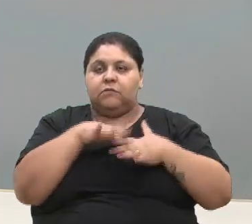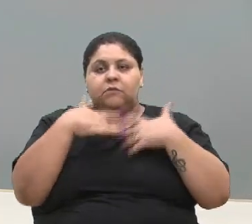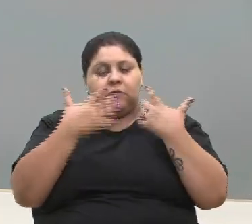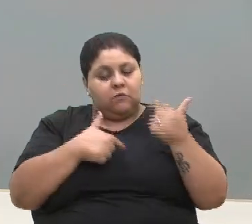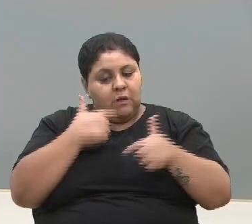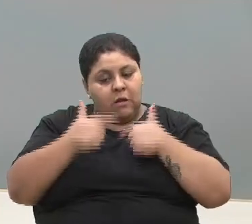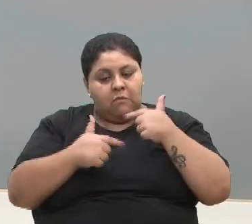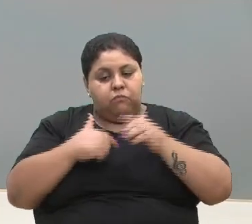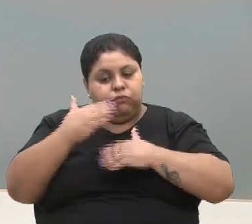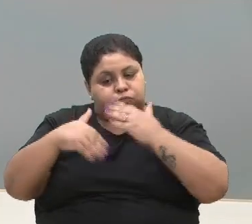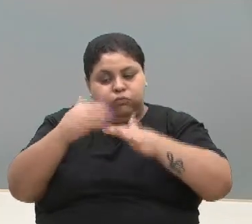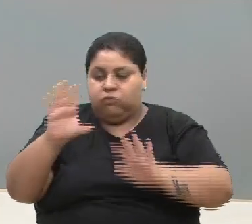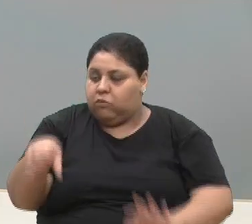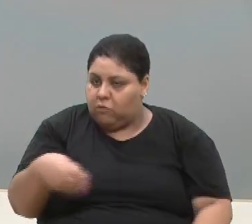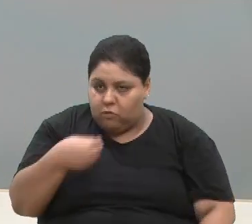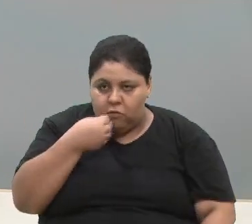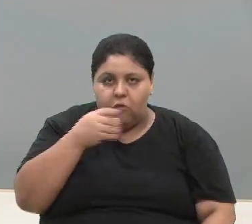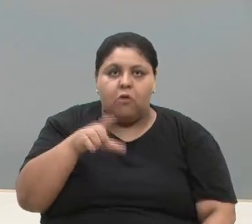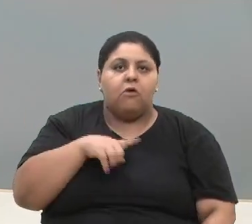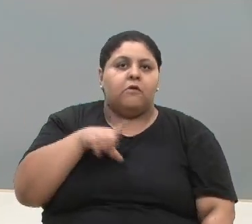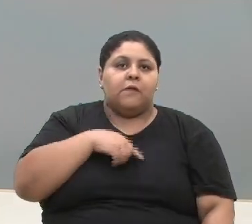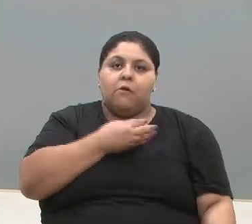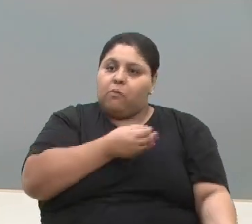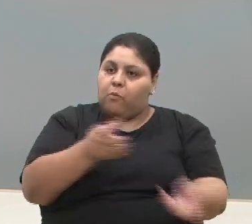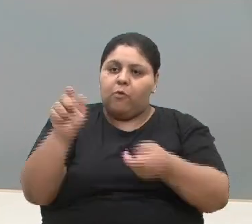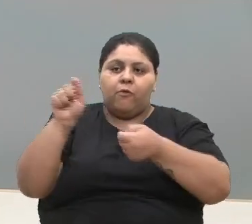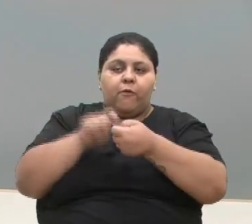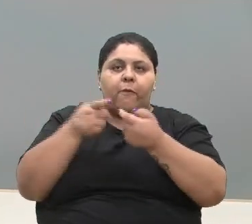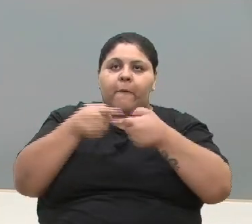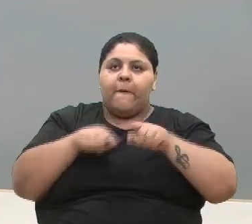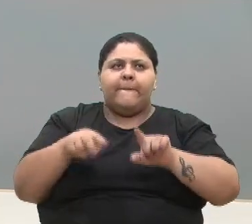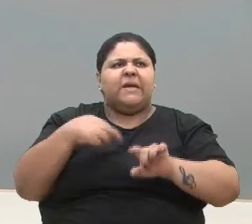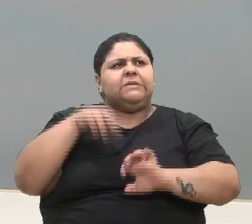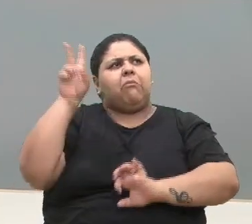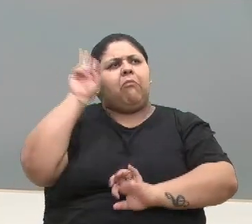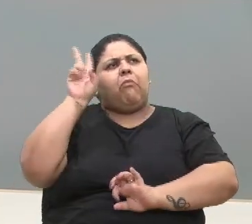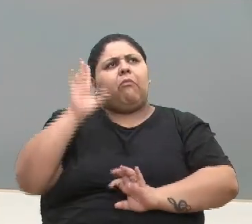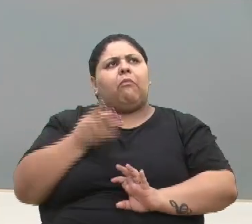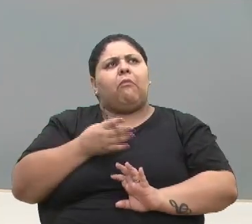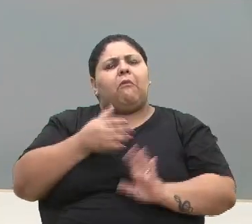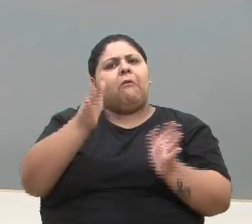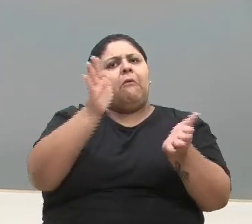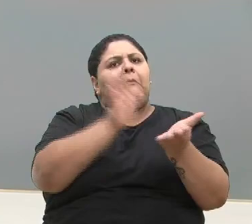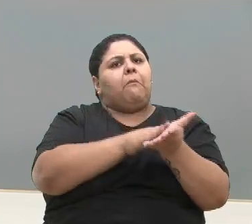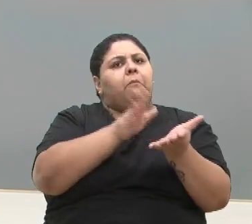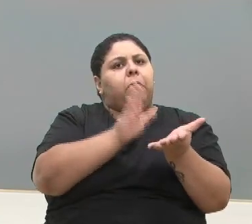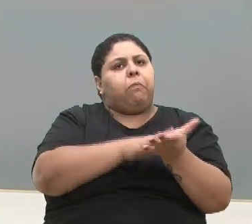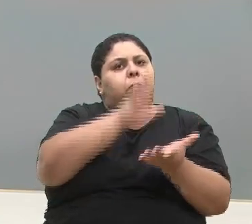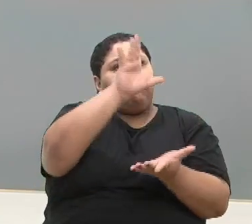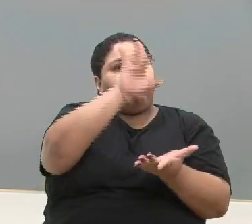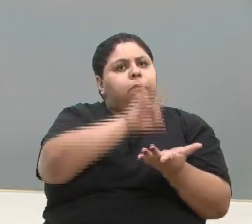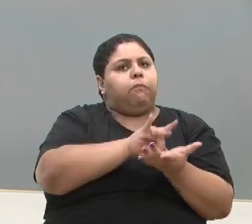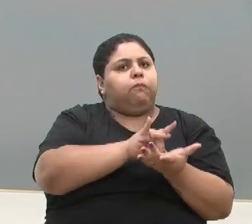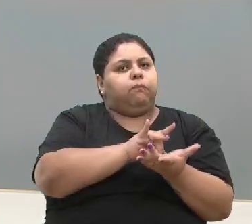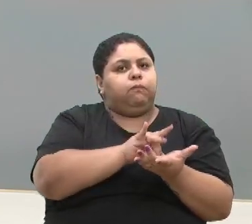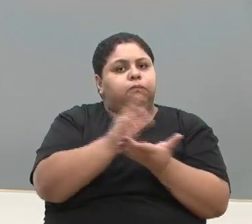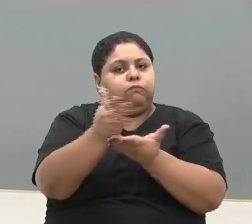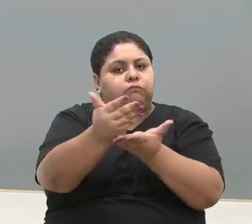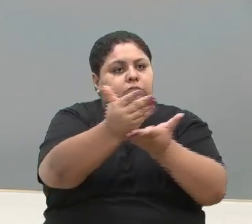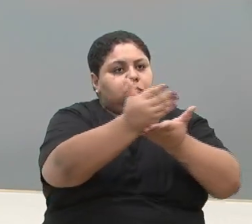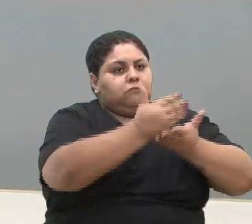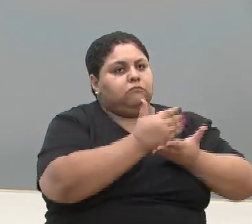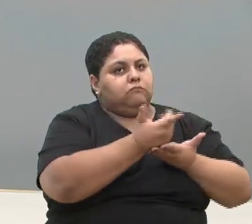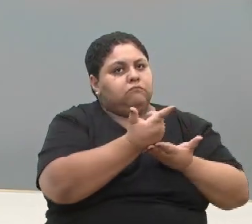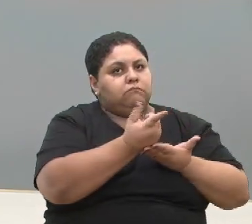andando. Por óbvio, temos muito a fazer ainda, mas eu não me lembro tantas propostas cadastradas na busca e captação de